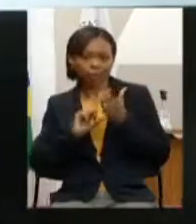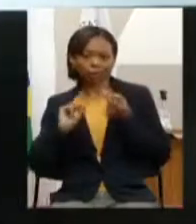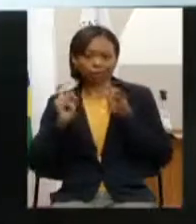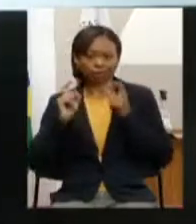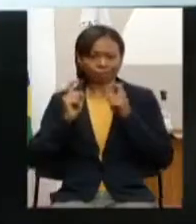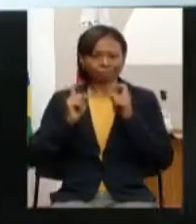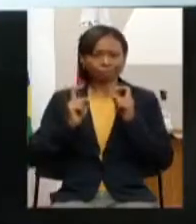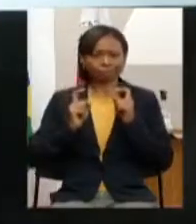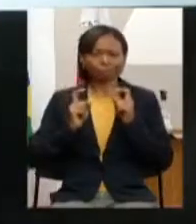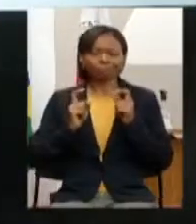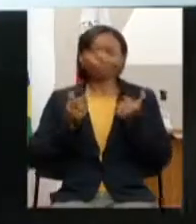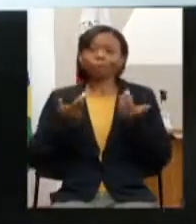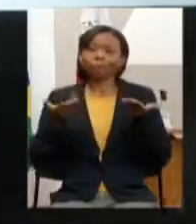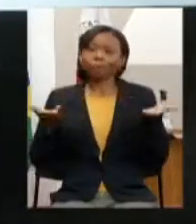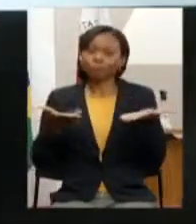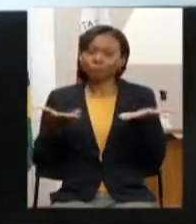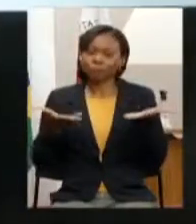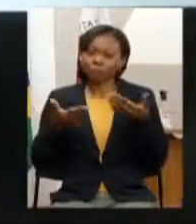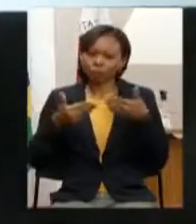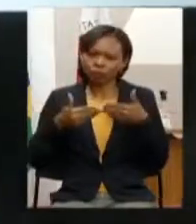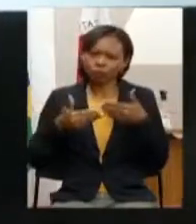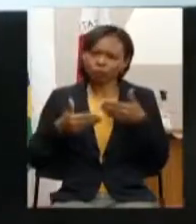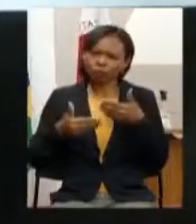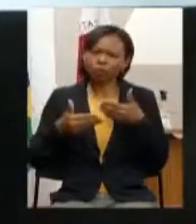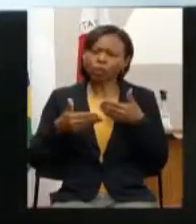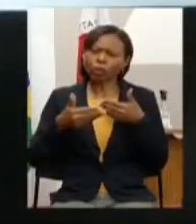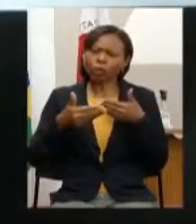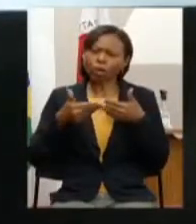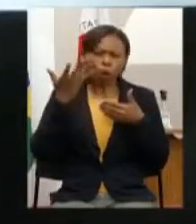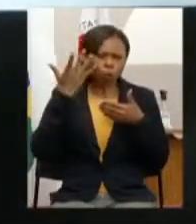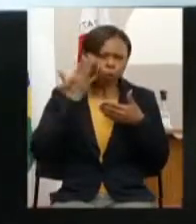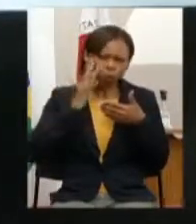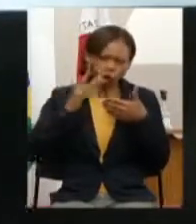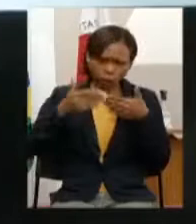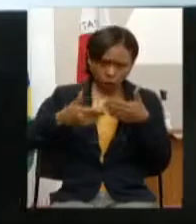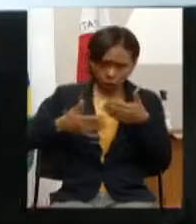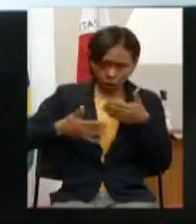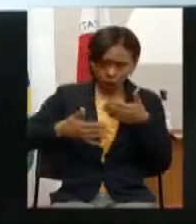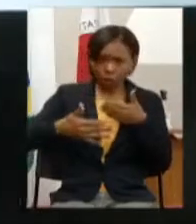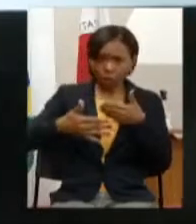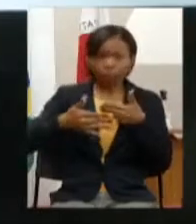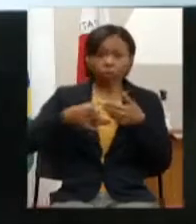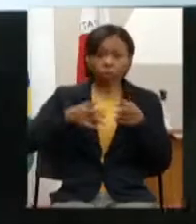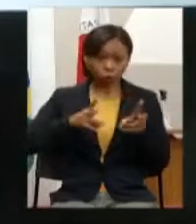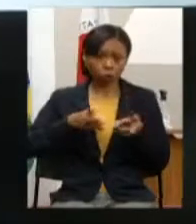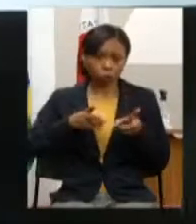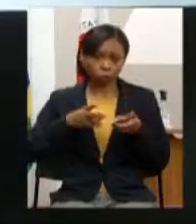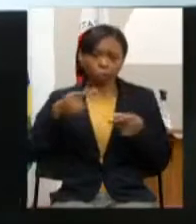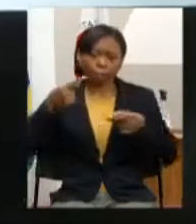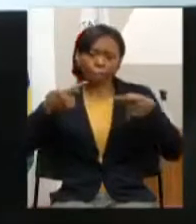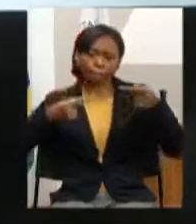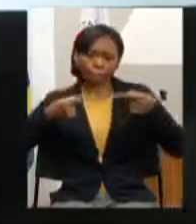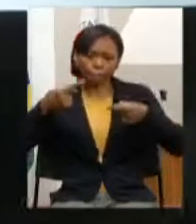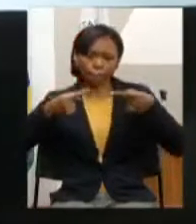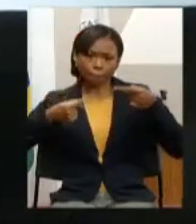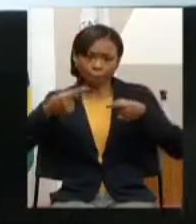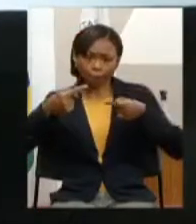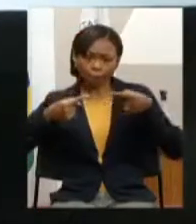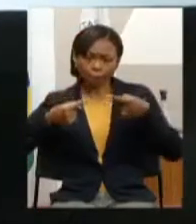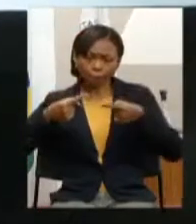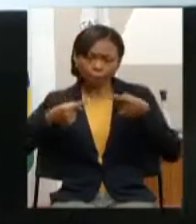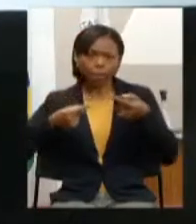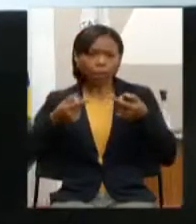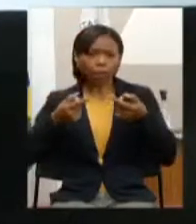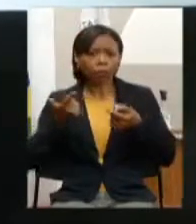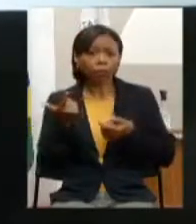então acho que agora nós vamos ter aí mais alguns dias ainda nesse ritmo também de debate para a gente